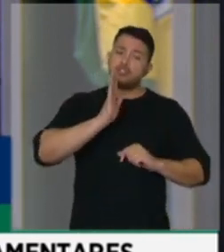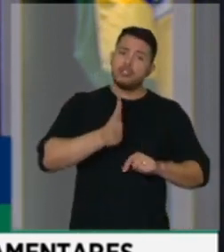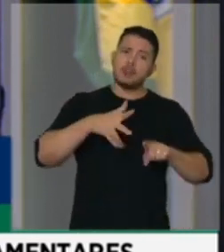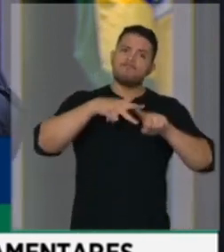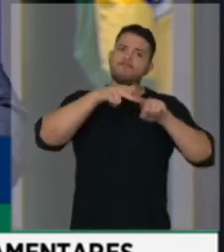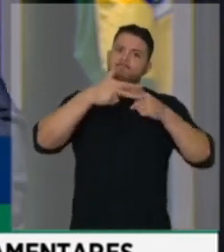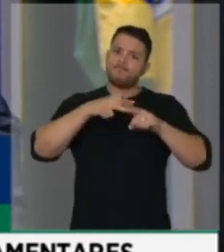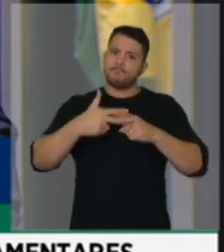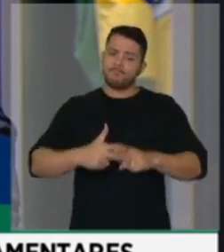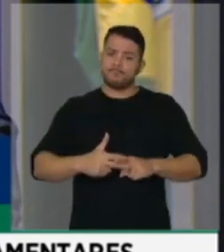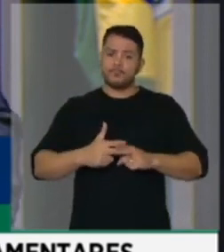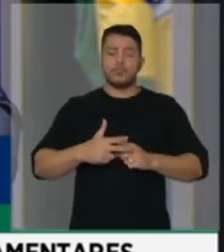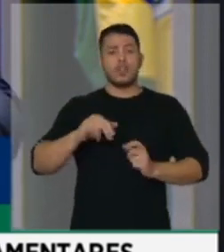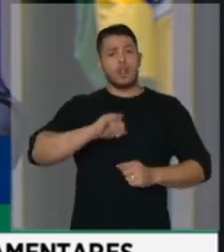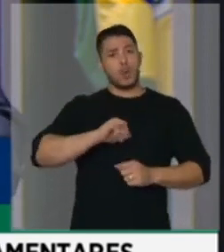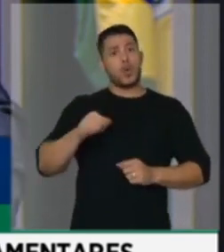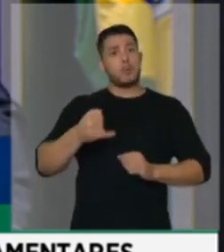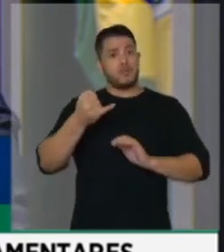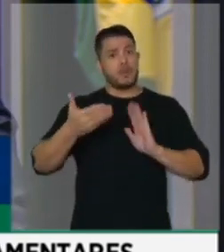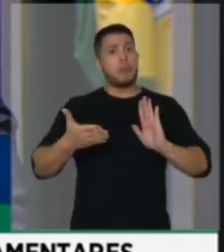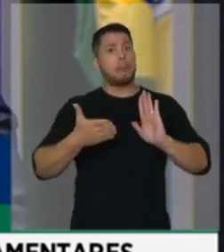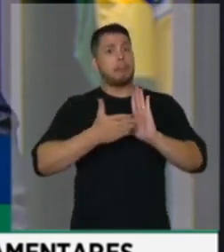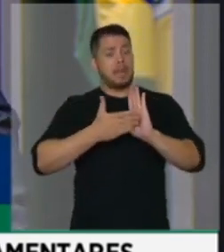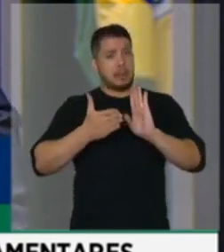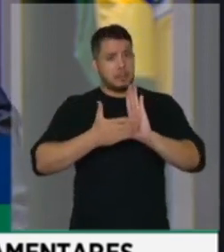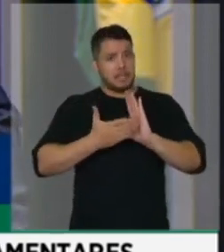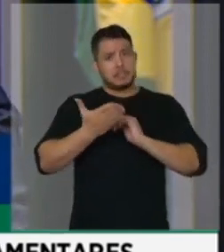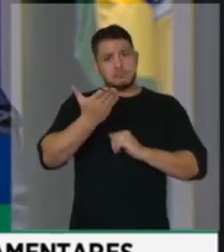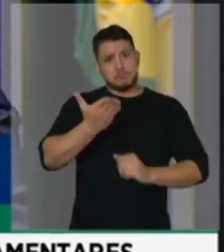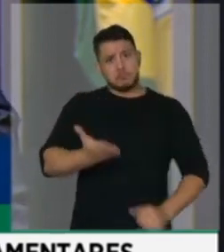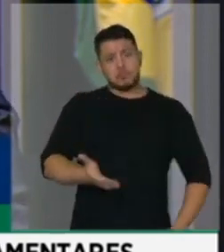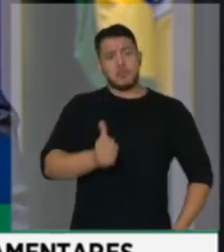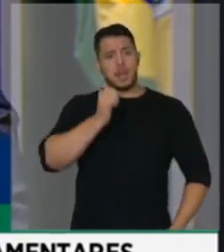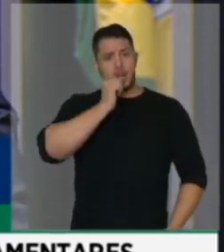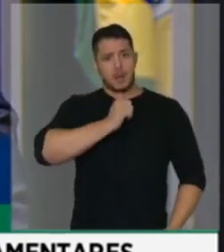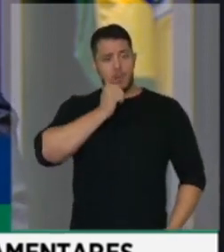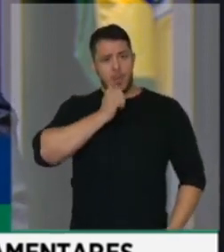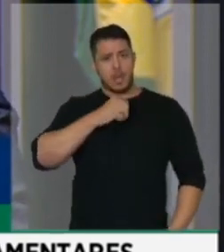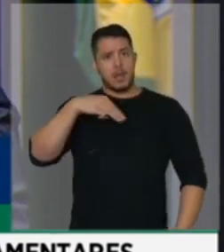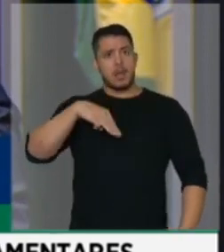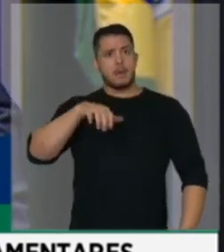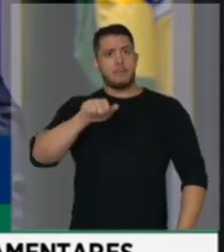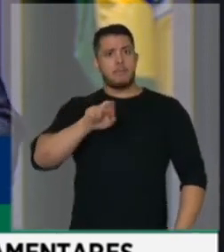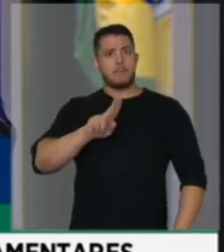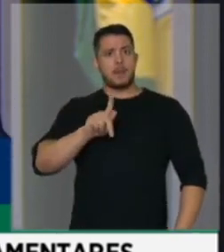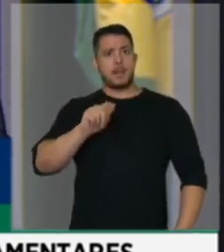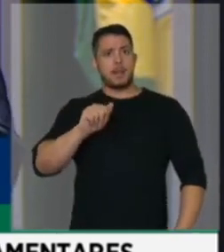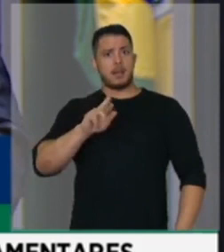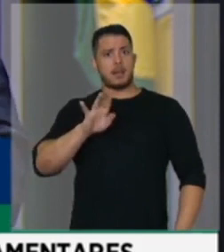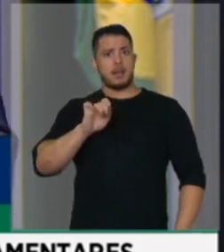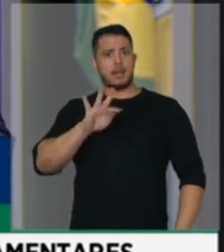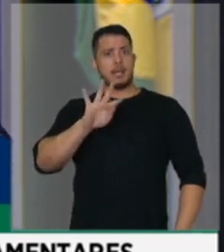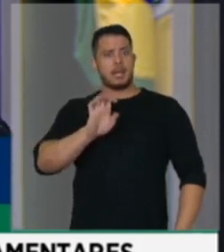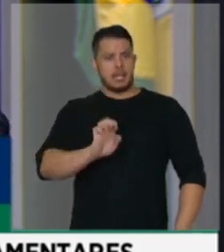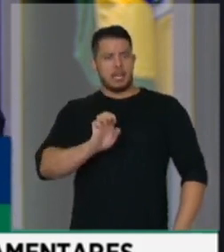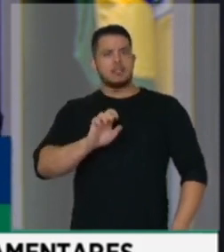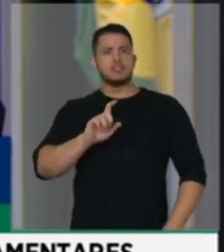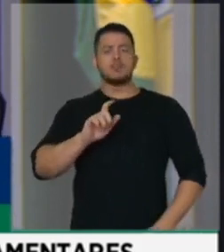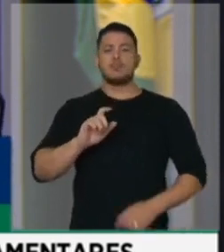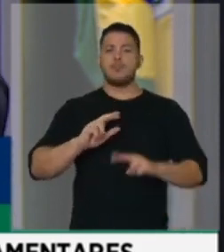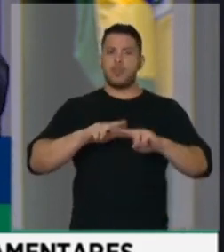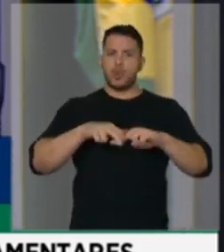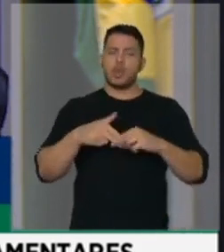Parabenizo a relatora por ter assumido essa postura de aceitar algumas dessas